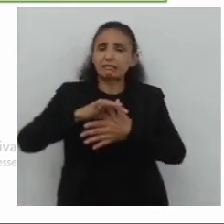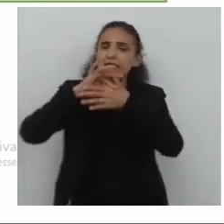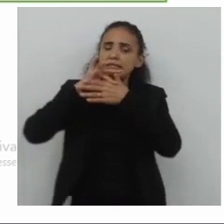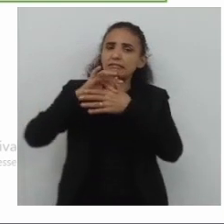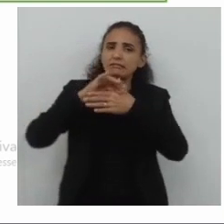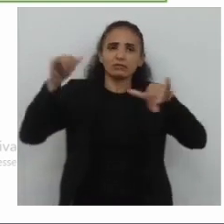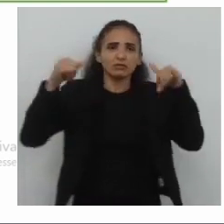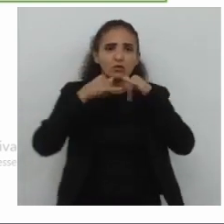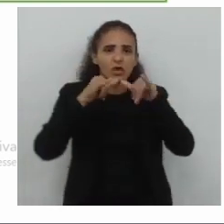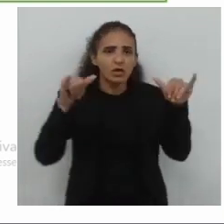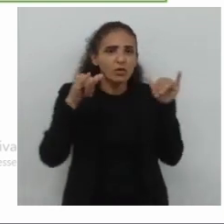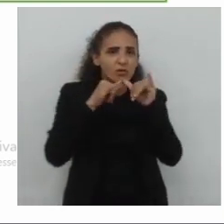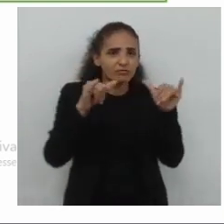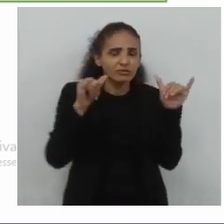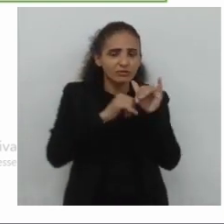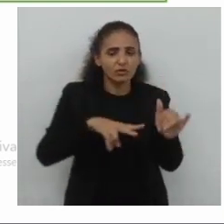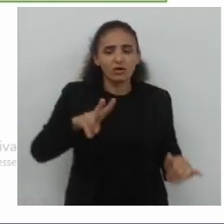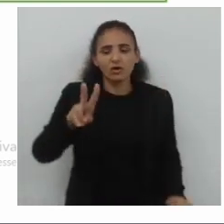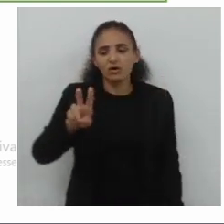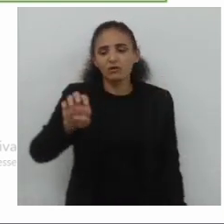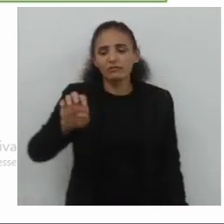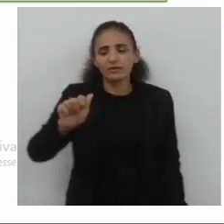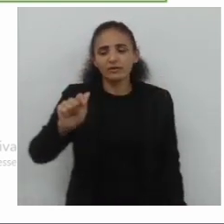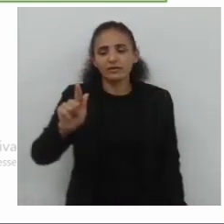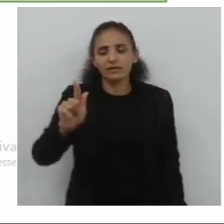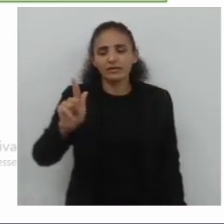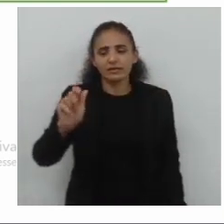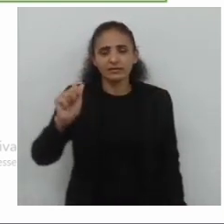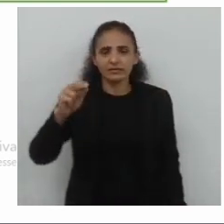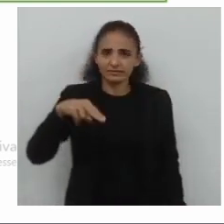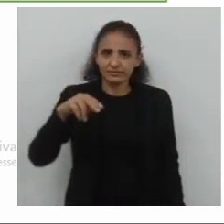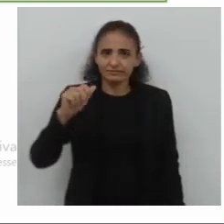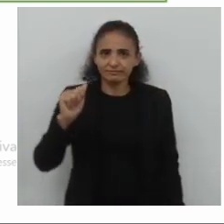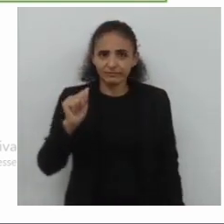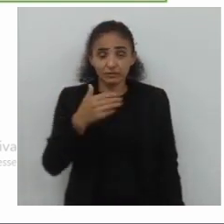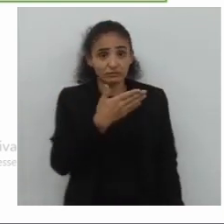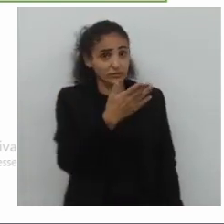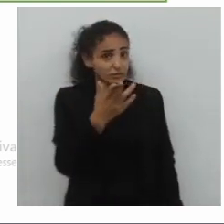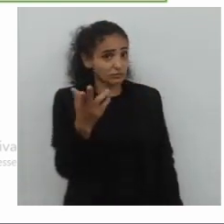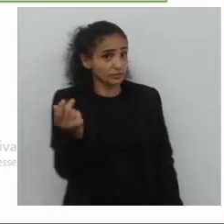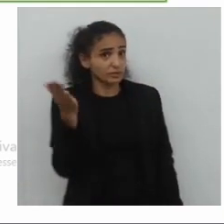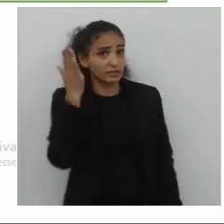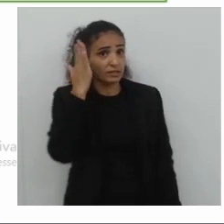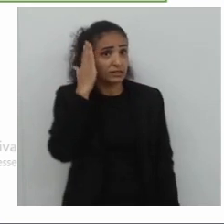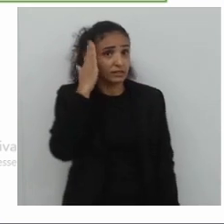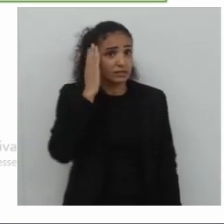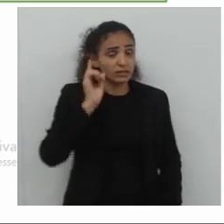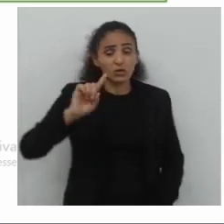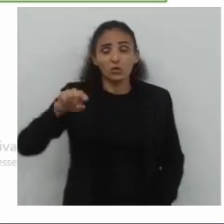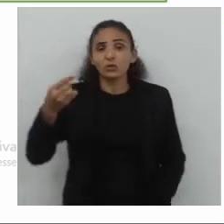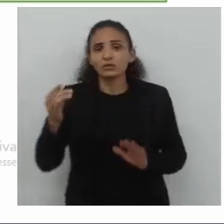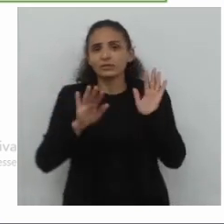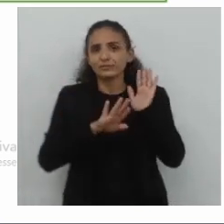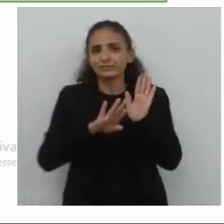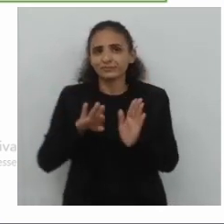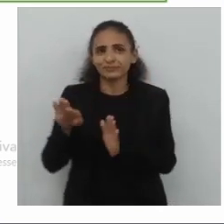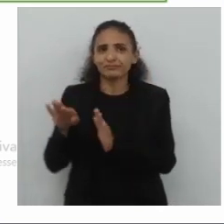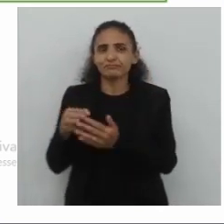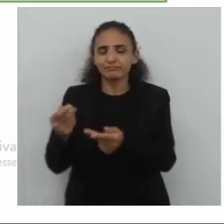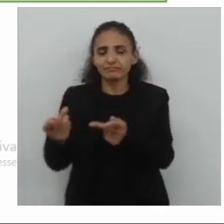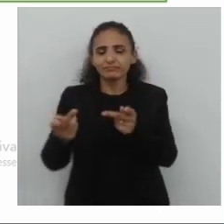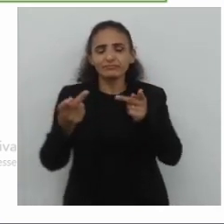aí, nós temos uma propaganda, vegana, conhecer o seu receptor, certo? Nós temos aqui, uma outra,